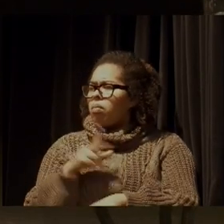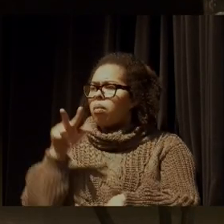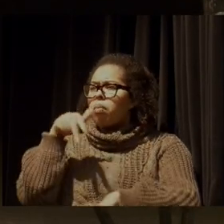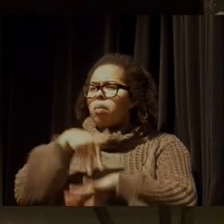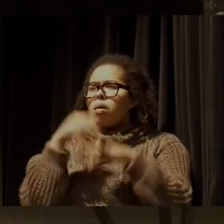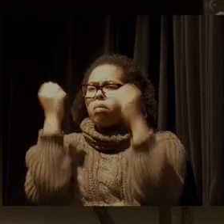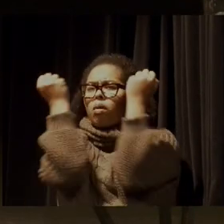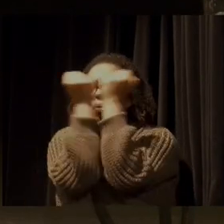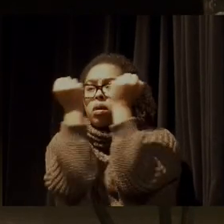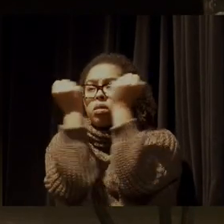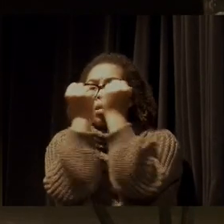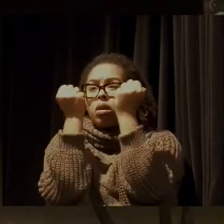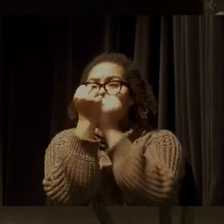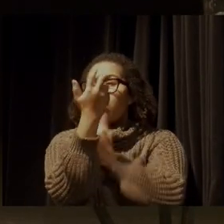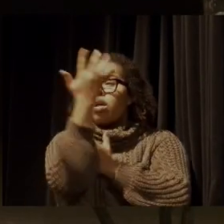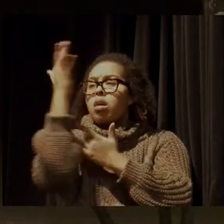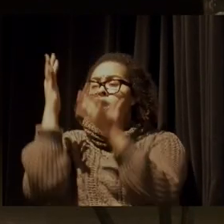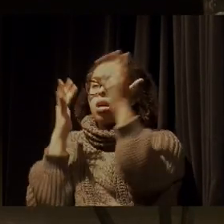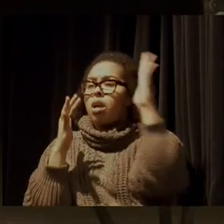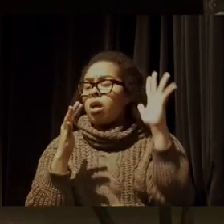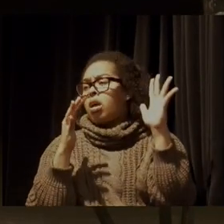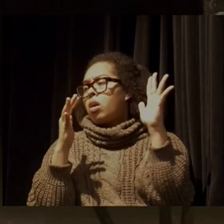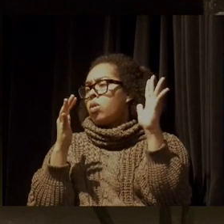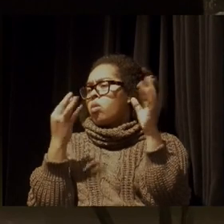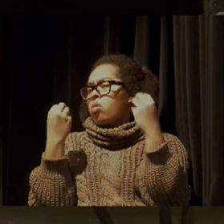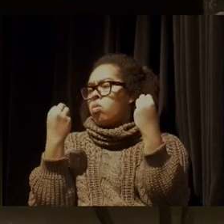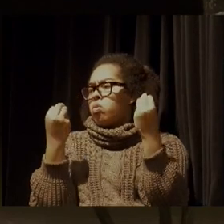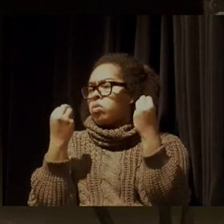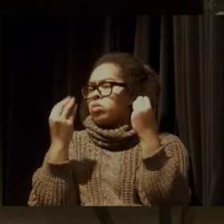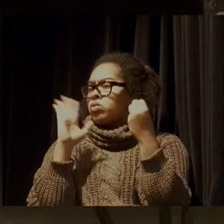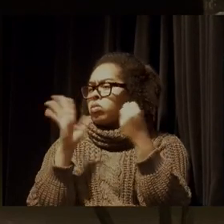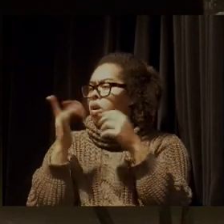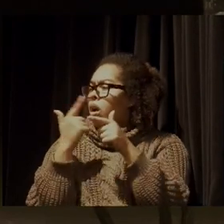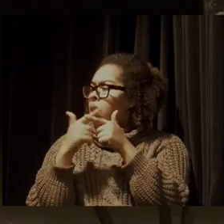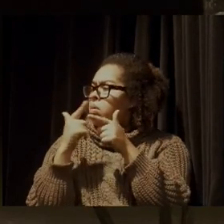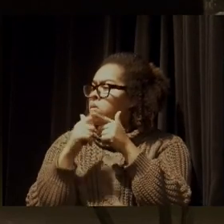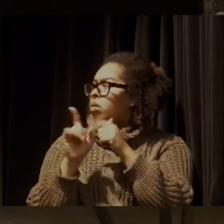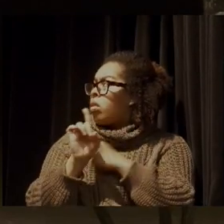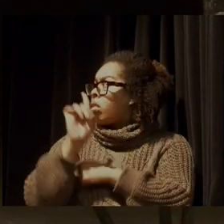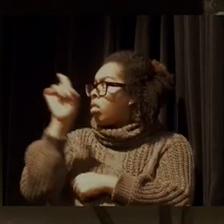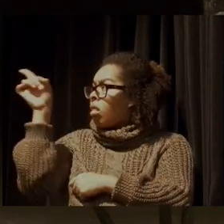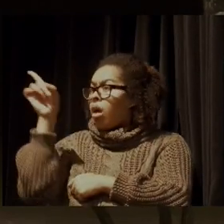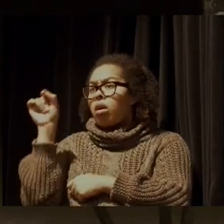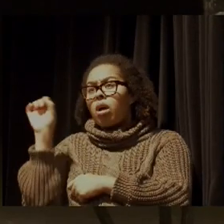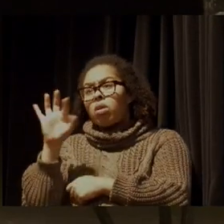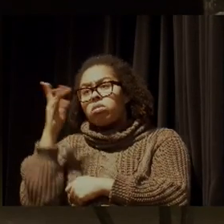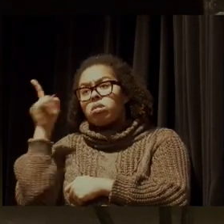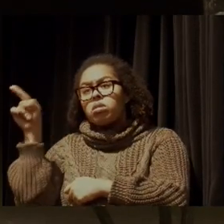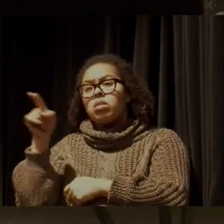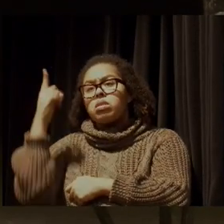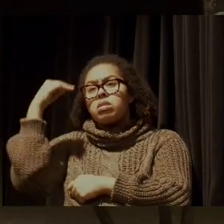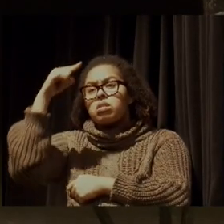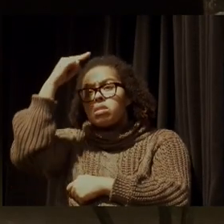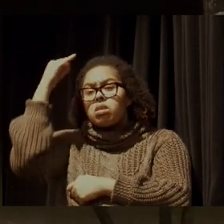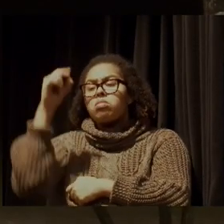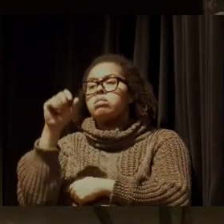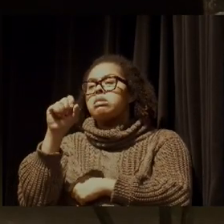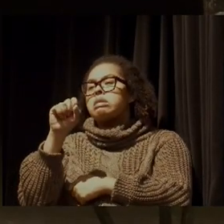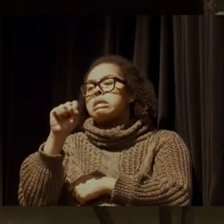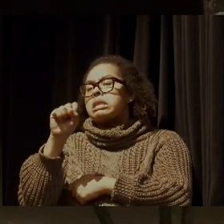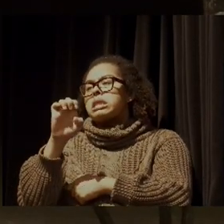bioma da Mata Atlântica, ainda que tenha tido o problema que teve em São Sebastião? Quer dizer, essa é a situação